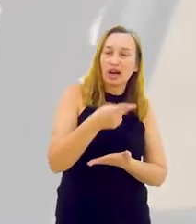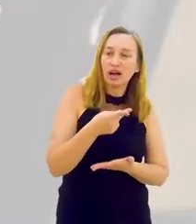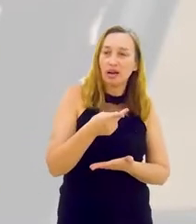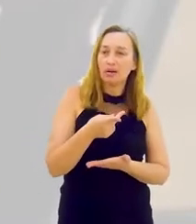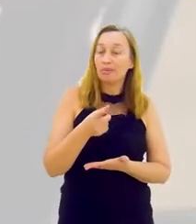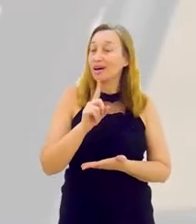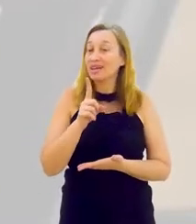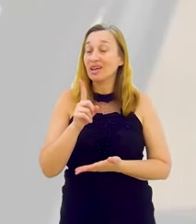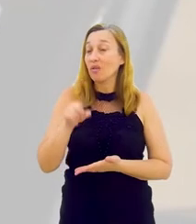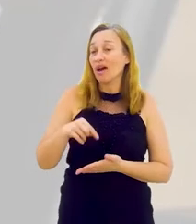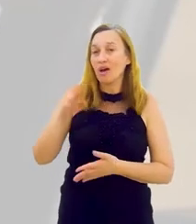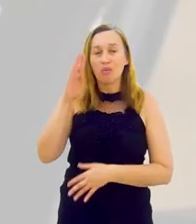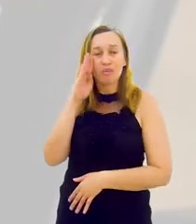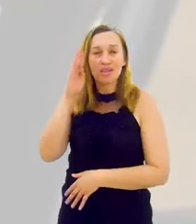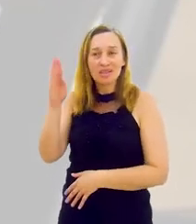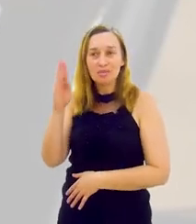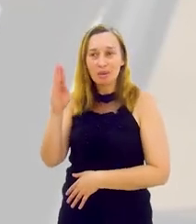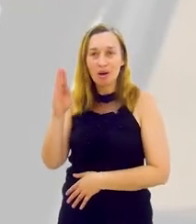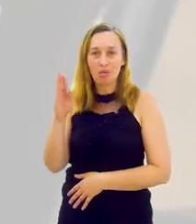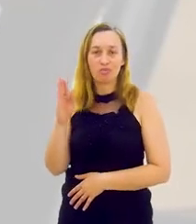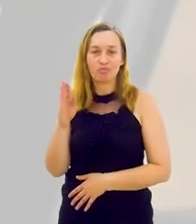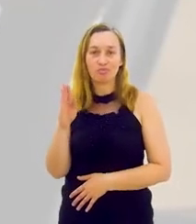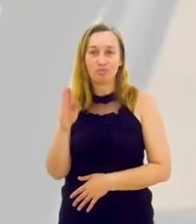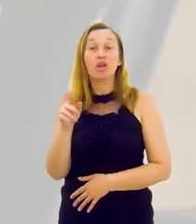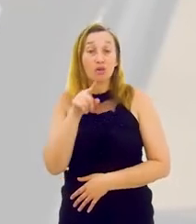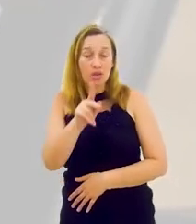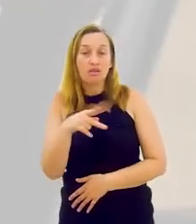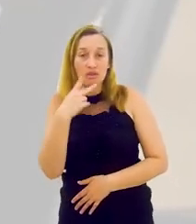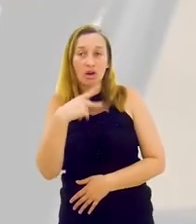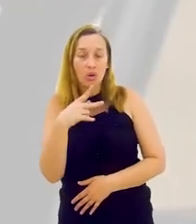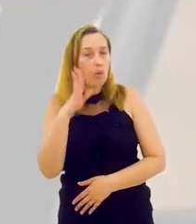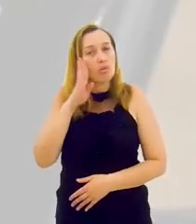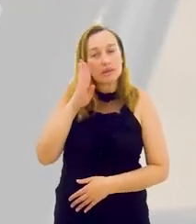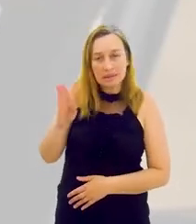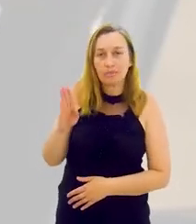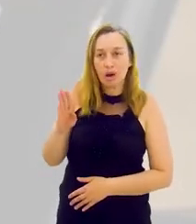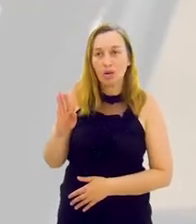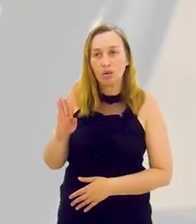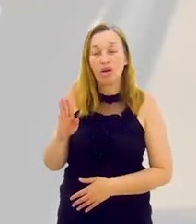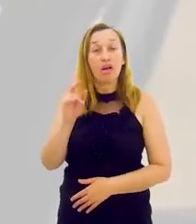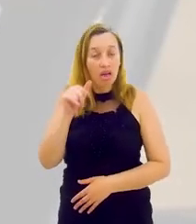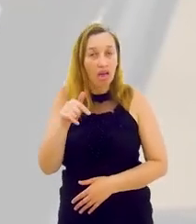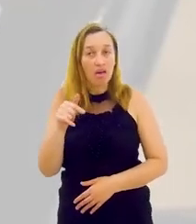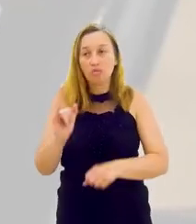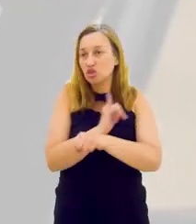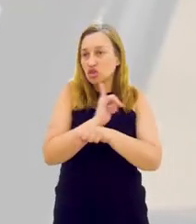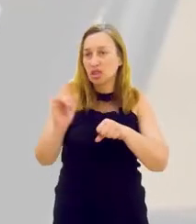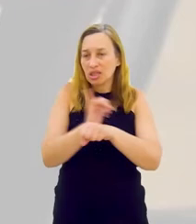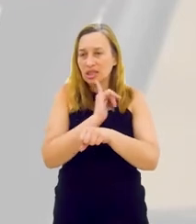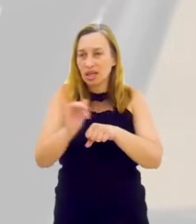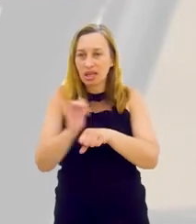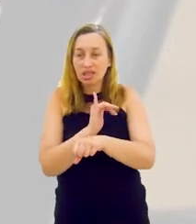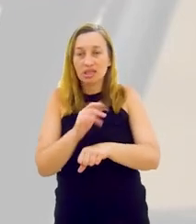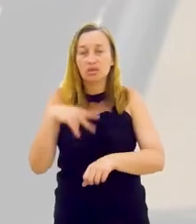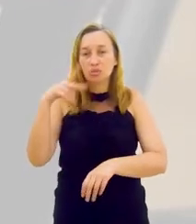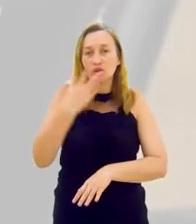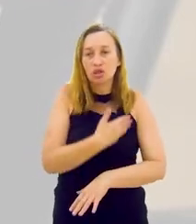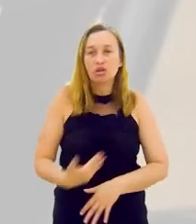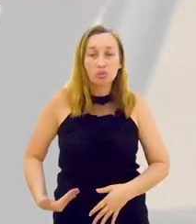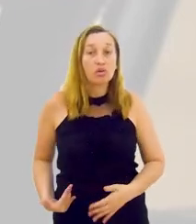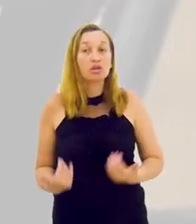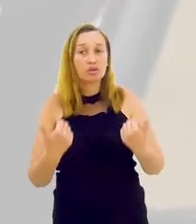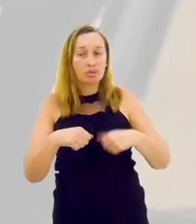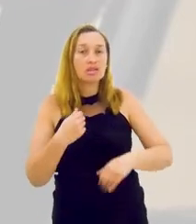Algumas até falam alguma coisa, mas não é a prioridade, vamos dizer assim. E, como você colocou, isso é fundamental, isso é uma